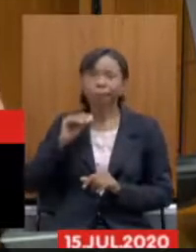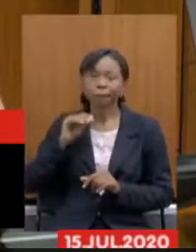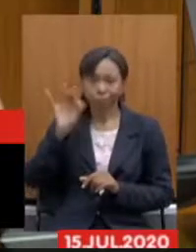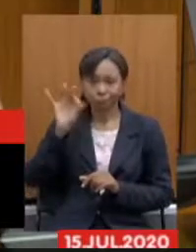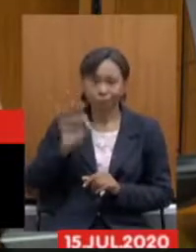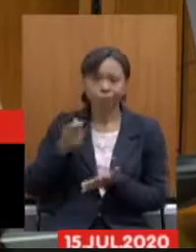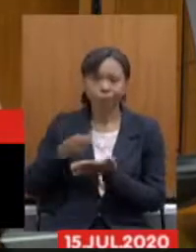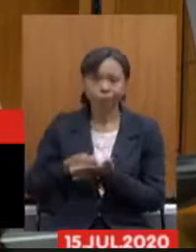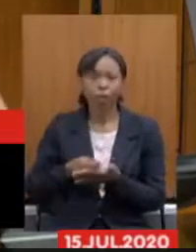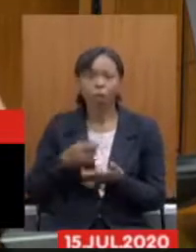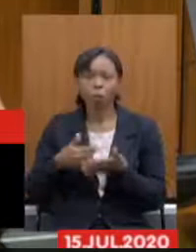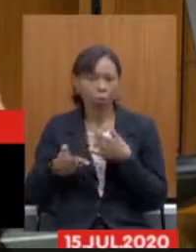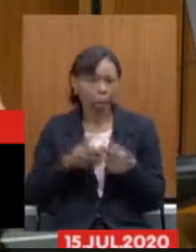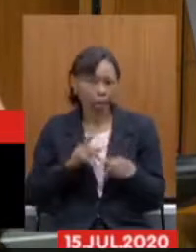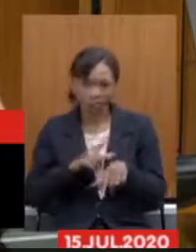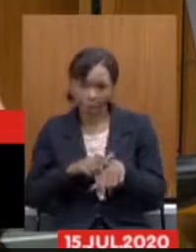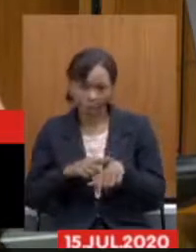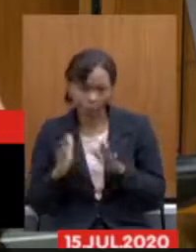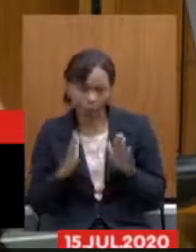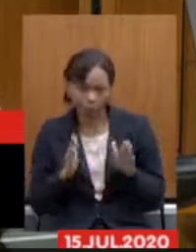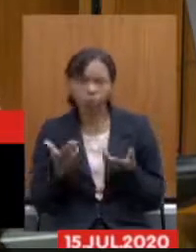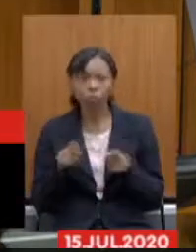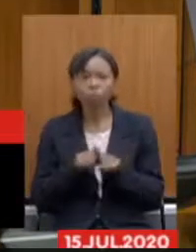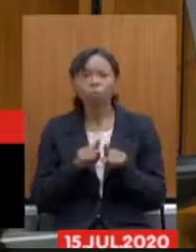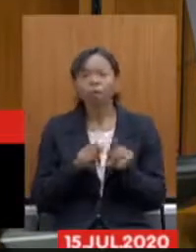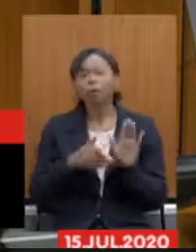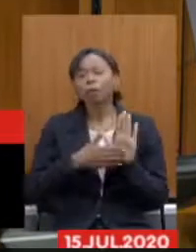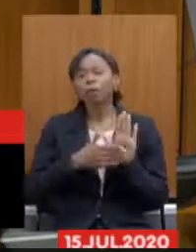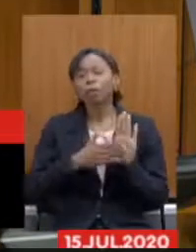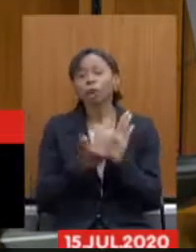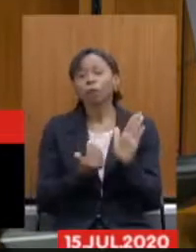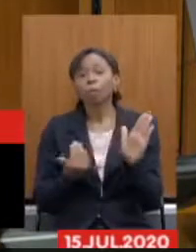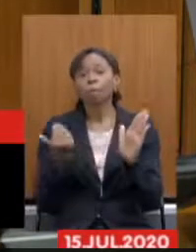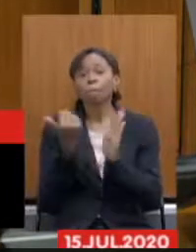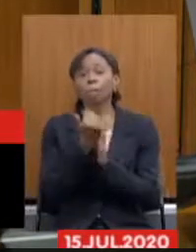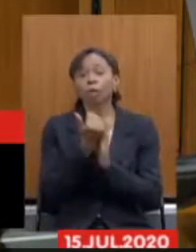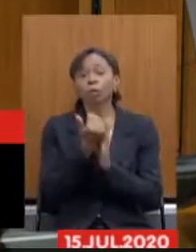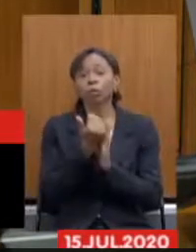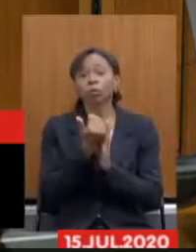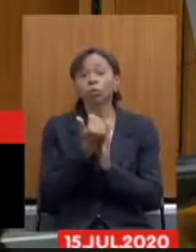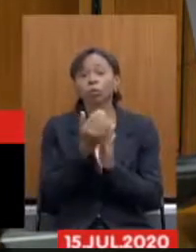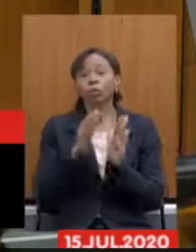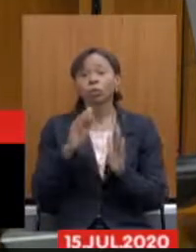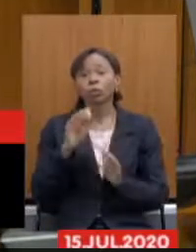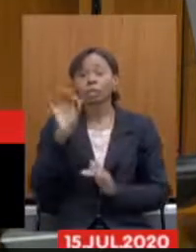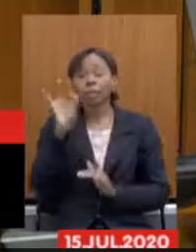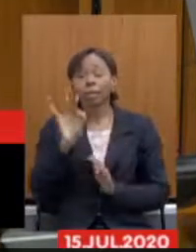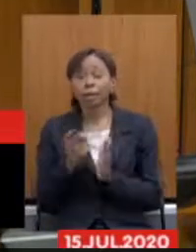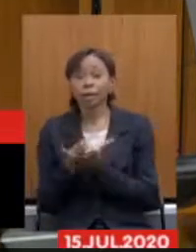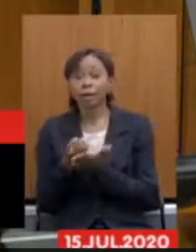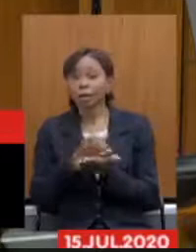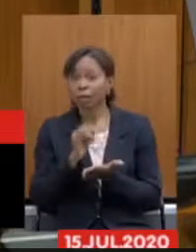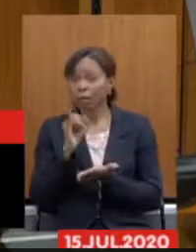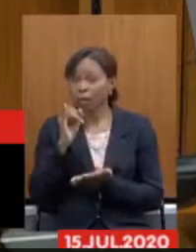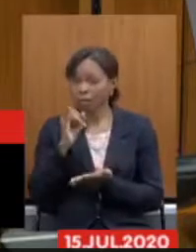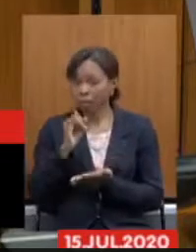uma proposta de aumento de alíquota que pode chegar a 19% para o servidor